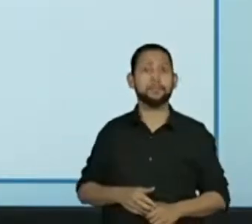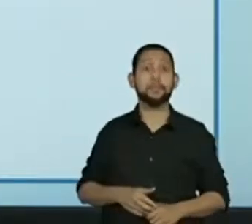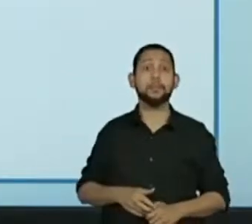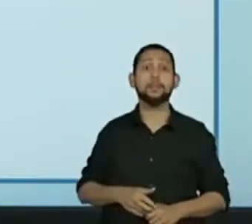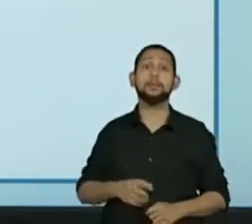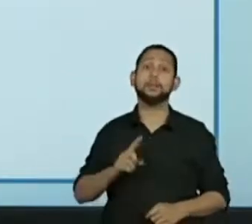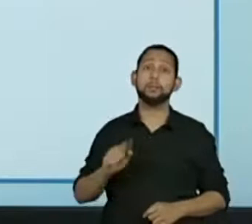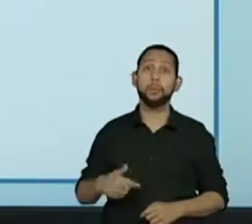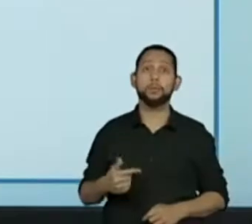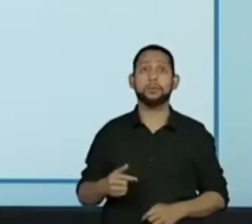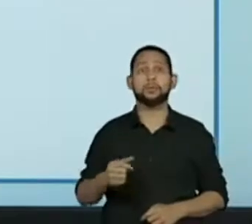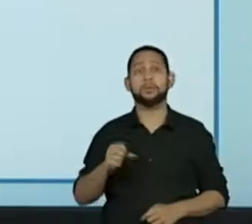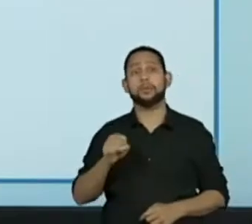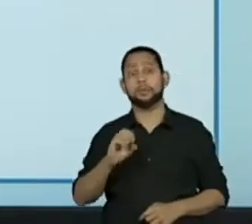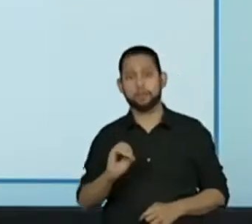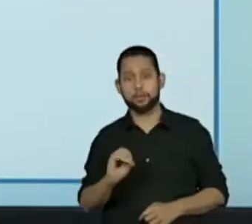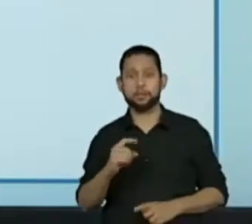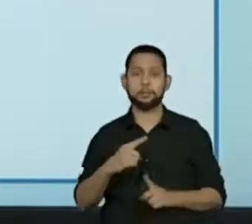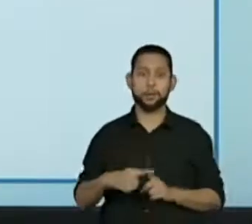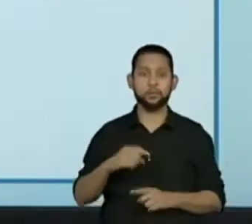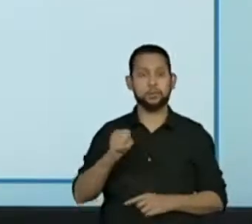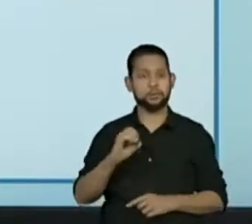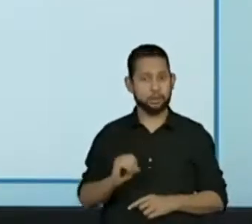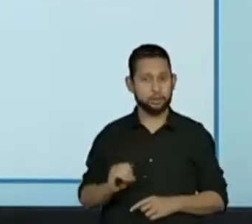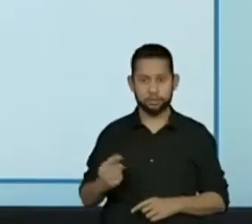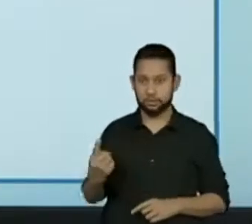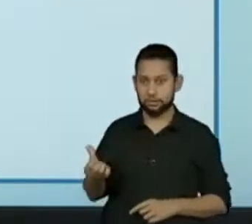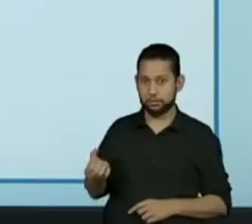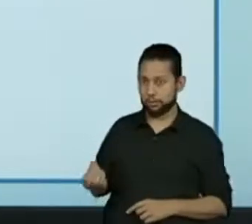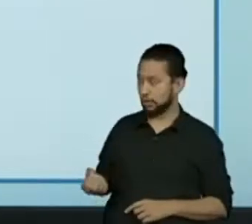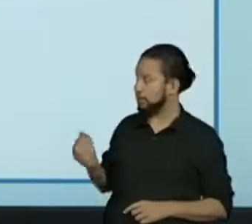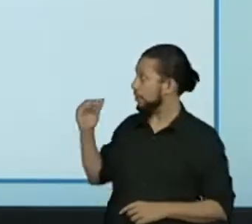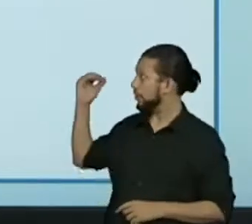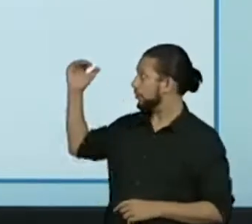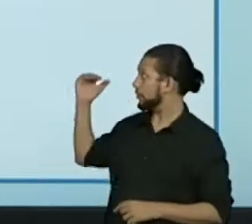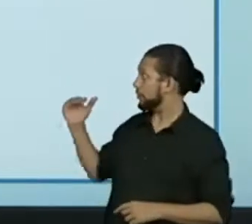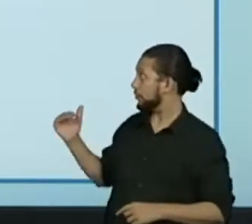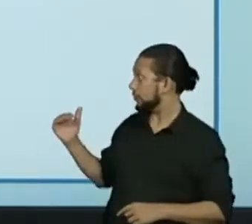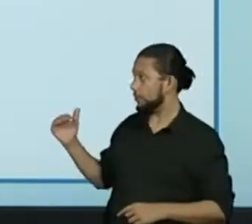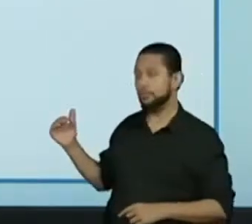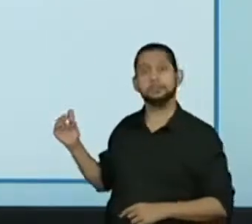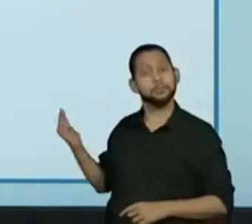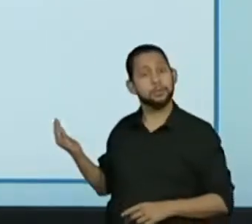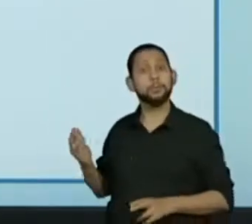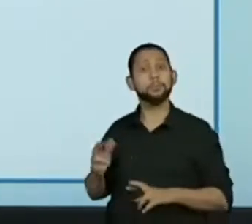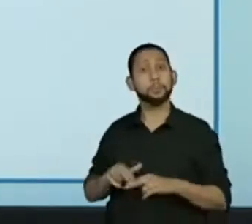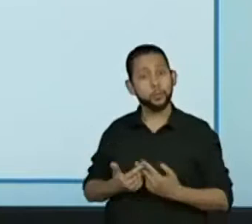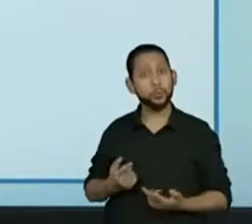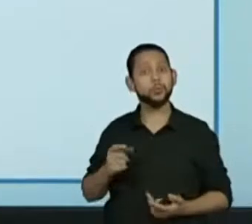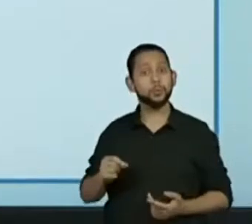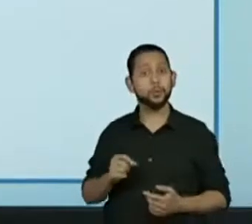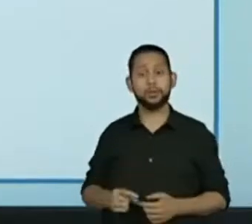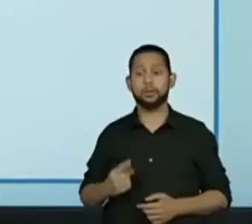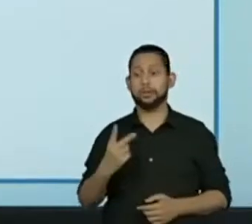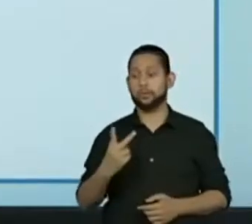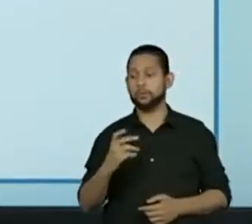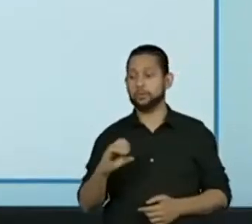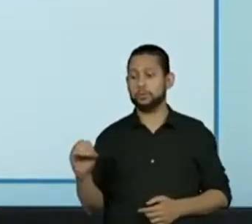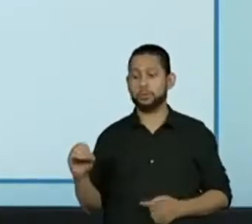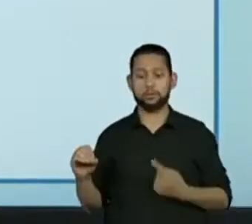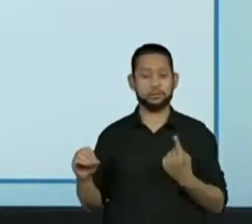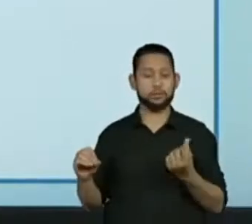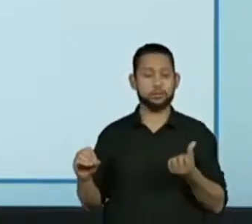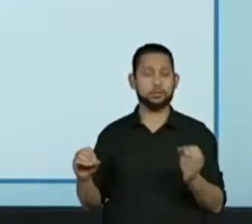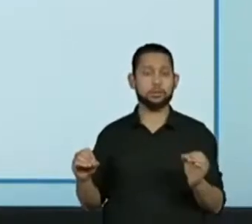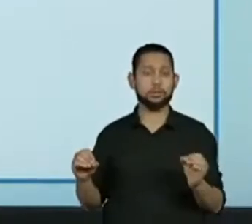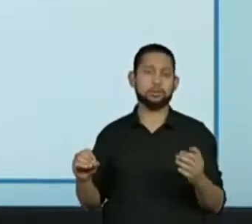eu vou somar lá, 80 mais 80, eu vou obter 160. Por isso que lá no algoritmo convencional,